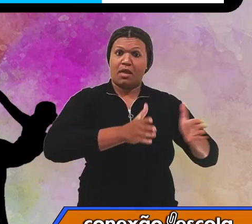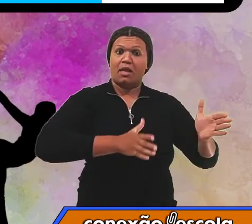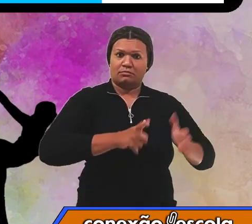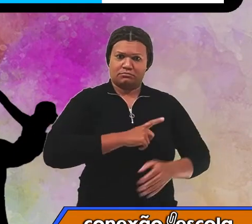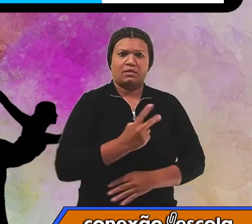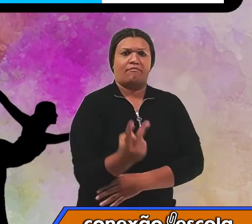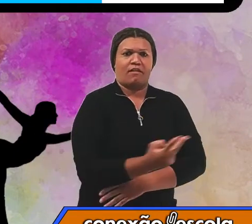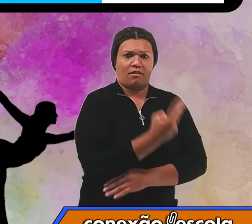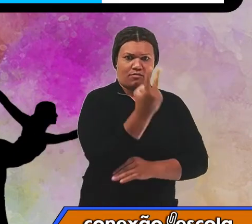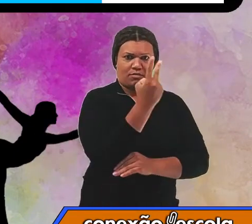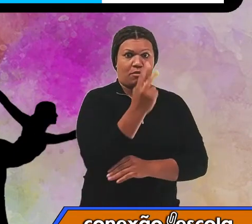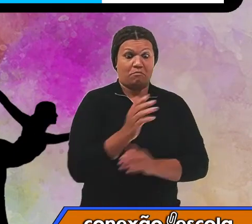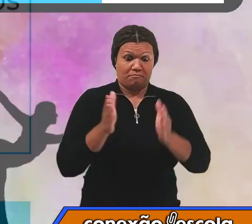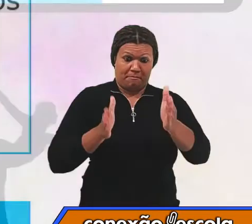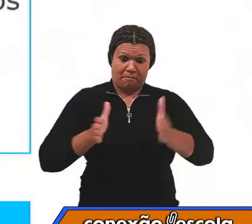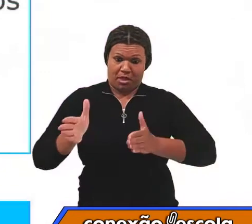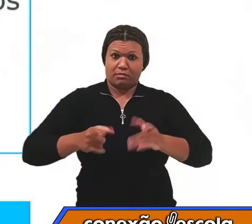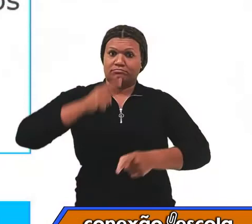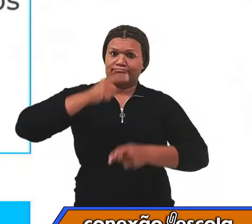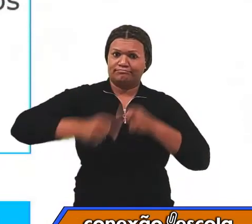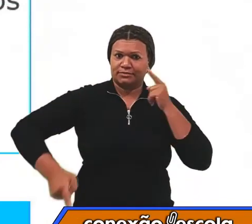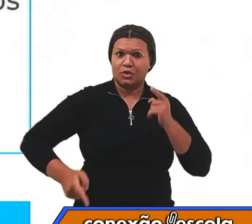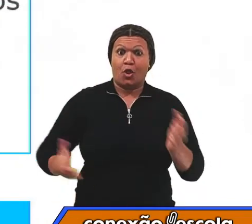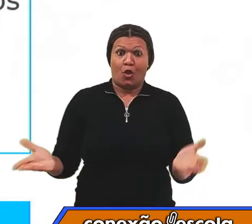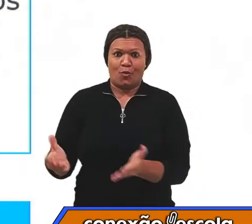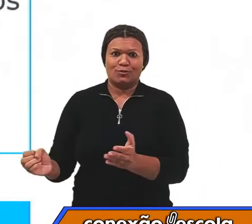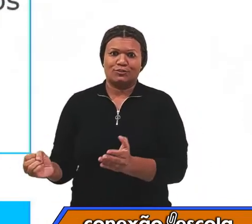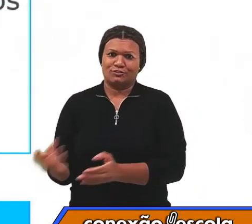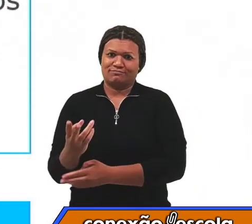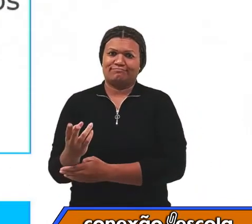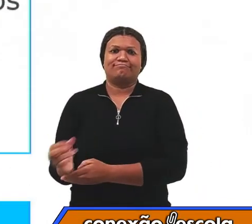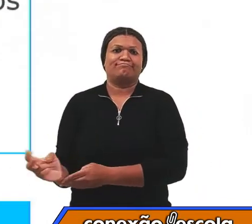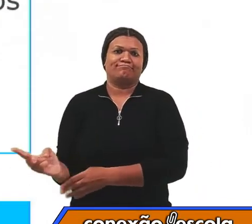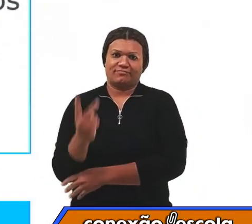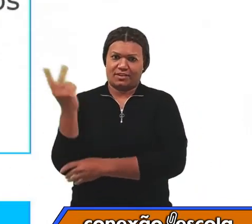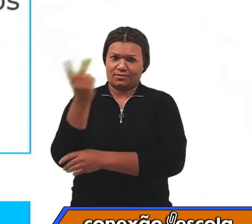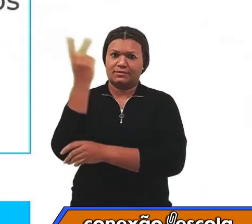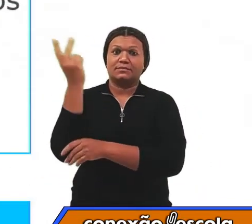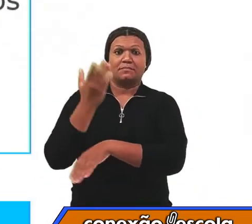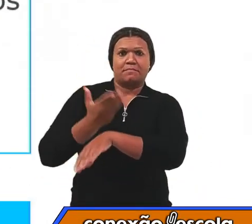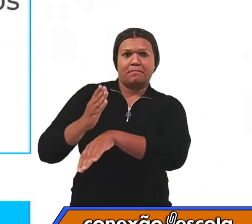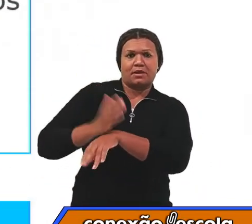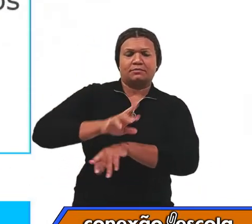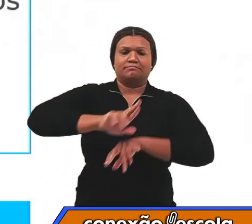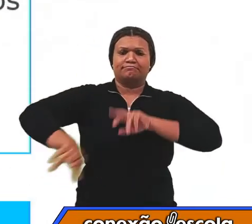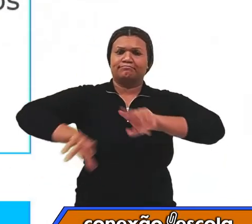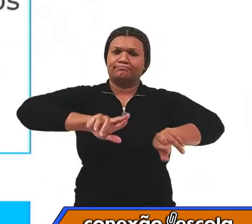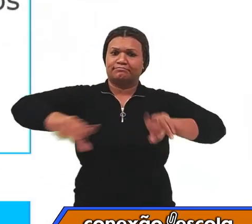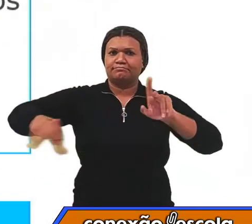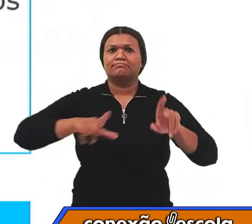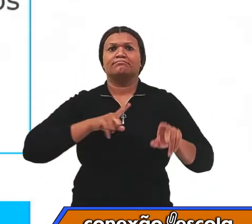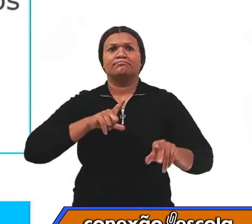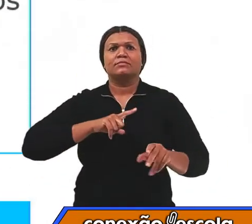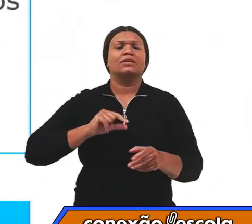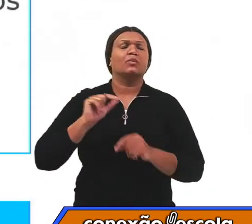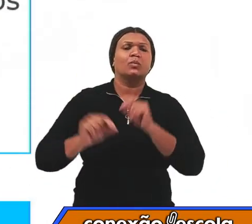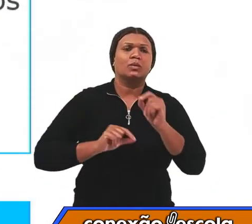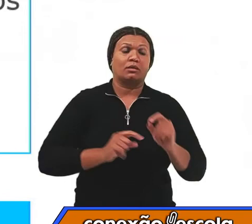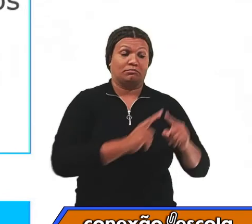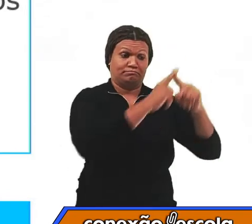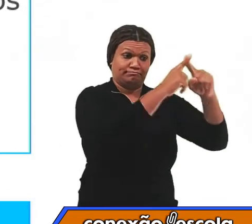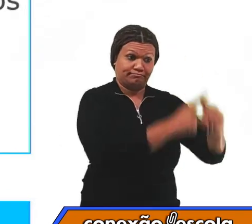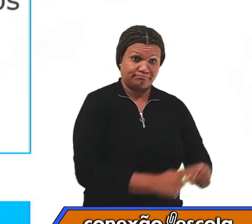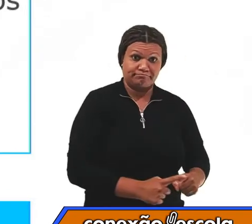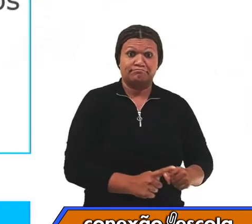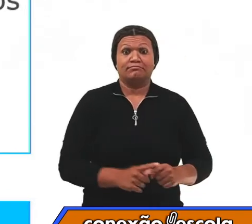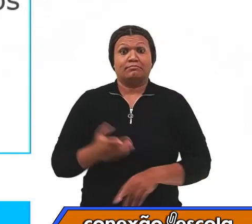valorizada ou proibida, até chegar aos dias atuais. Com uma prática diversificada, com modalidades competitivas